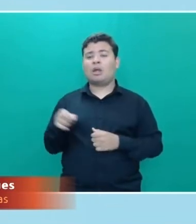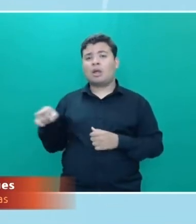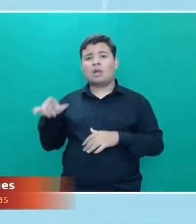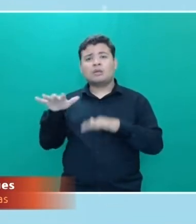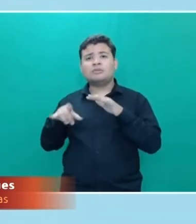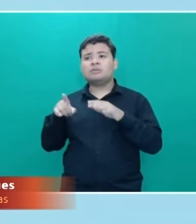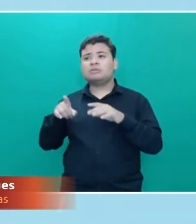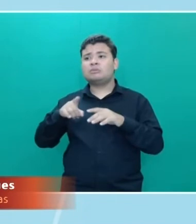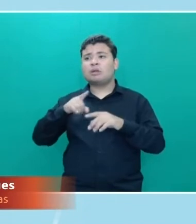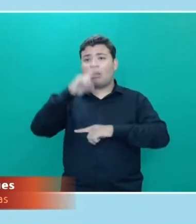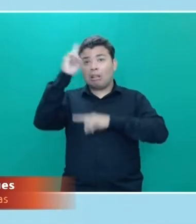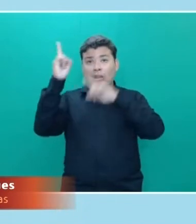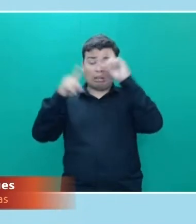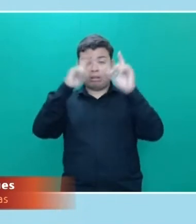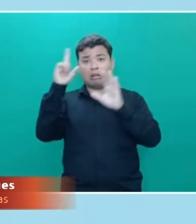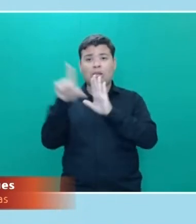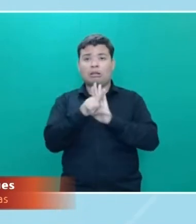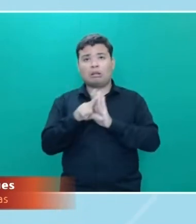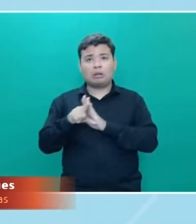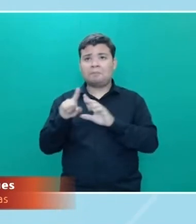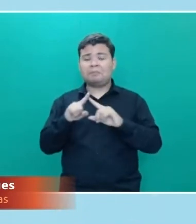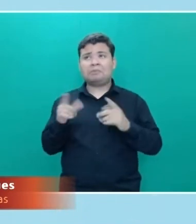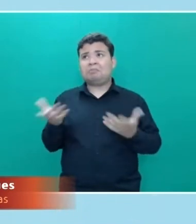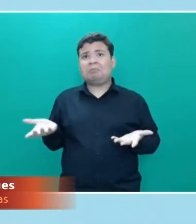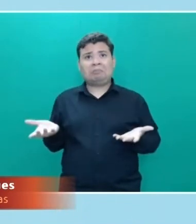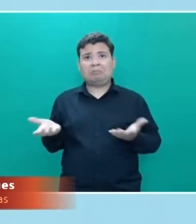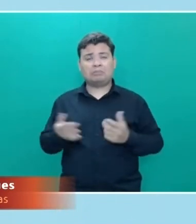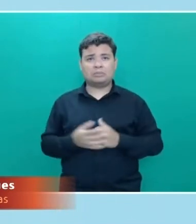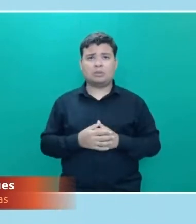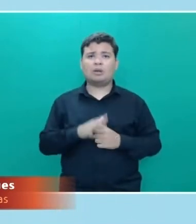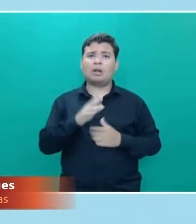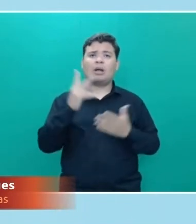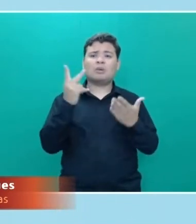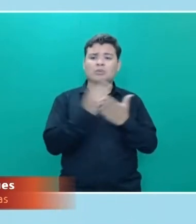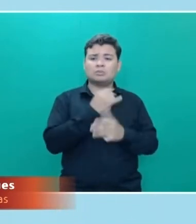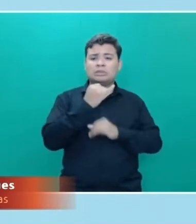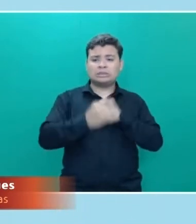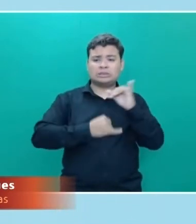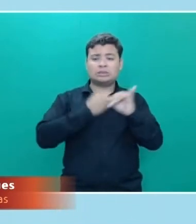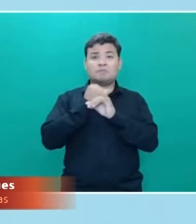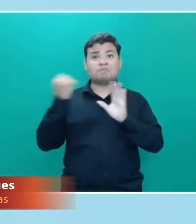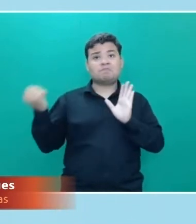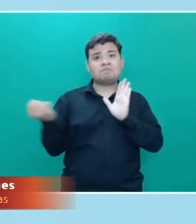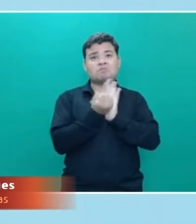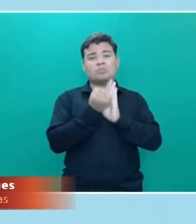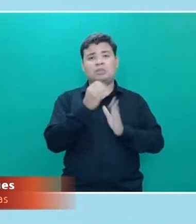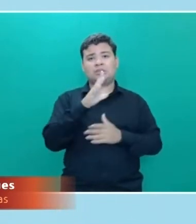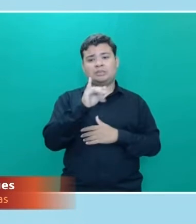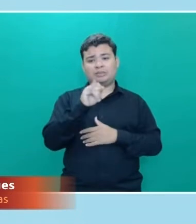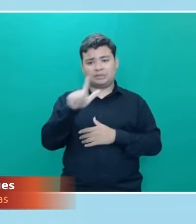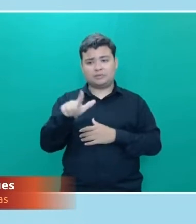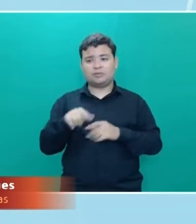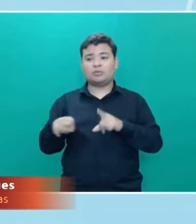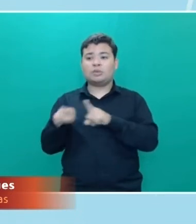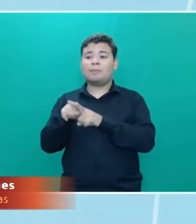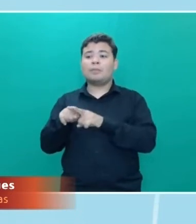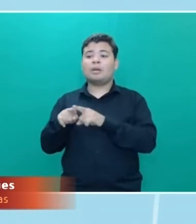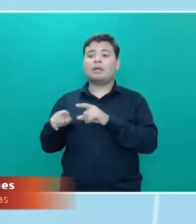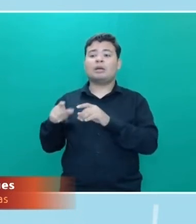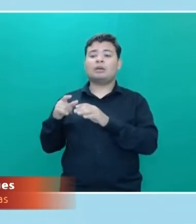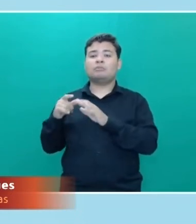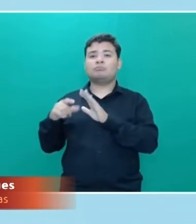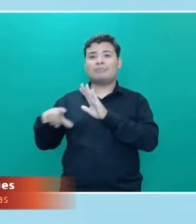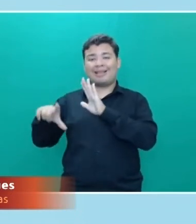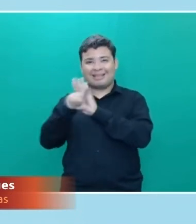mas nós tivemos aí o marco civil da internet, nós já tivemos alteração no nosso código eleitoral, ainda